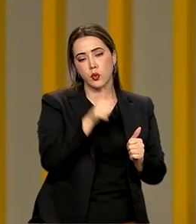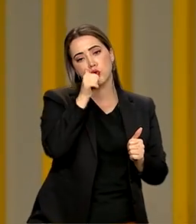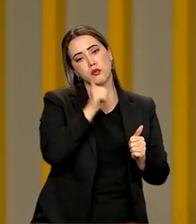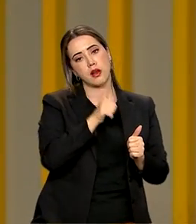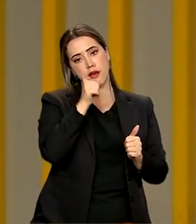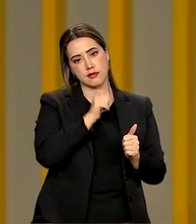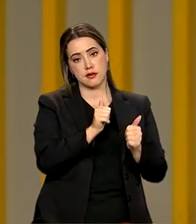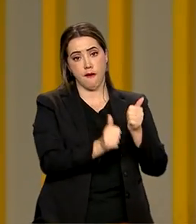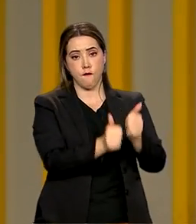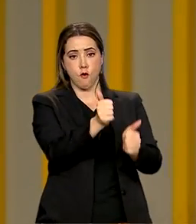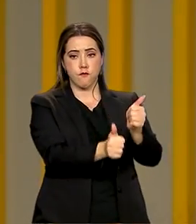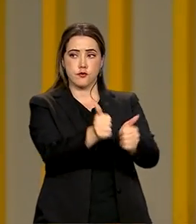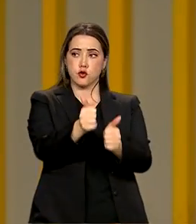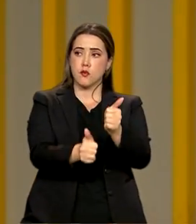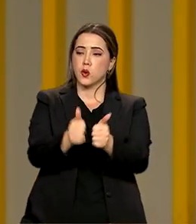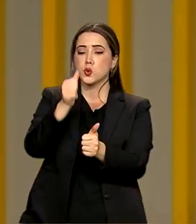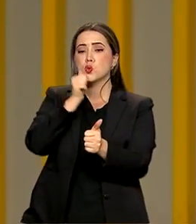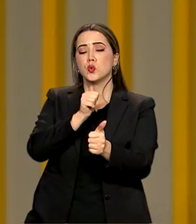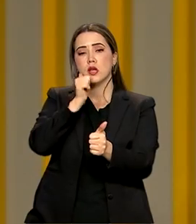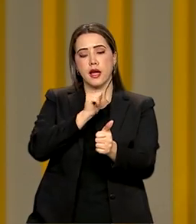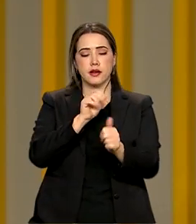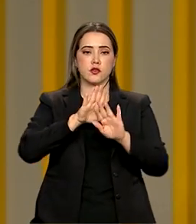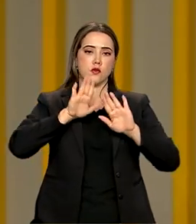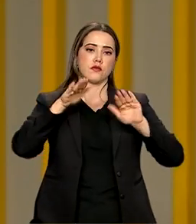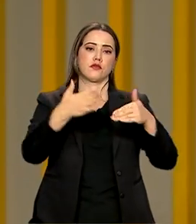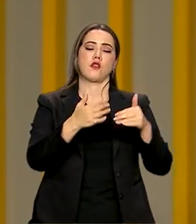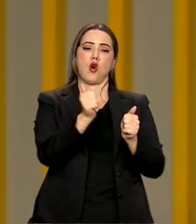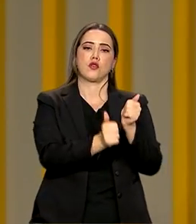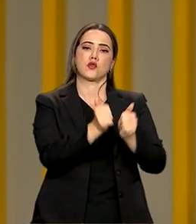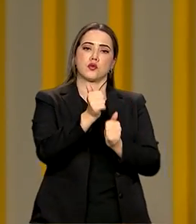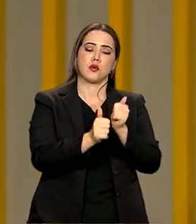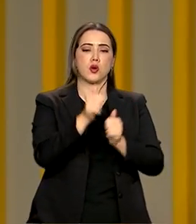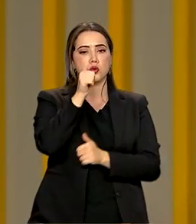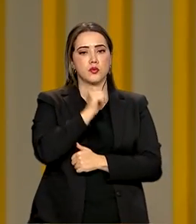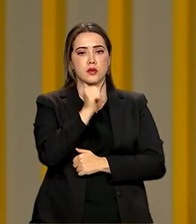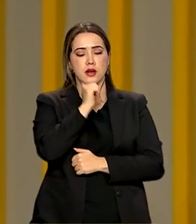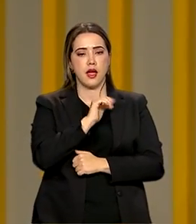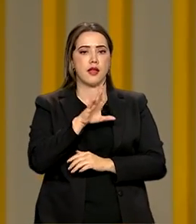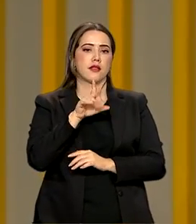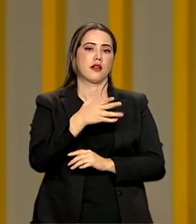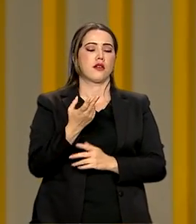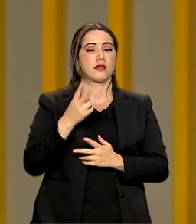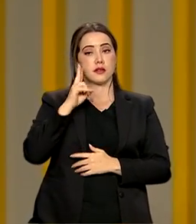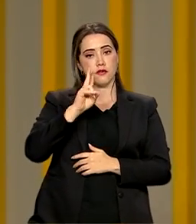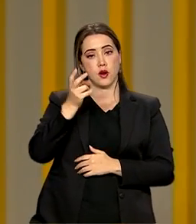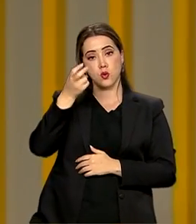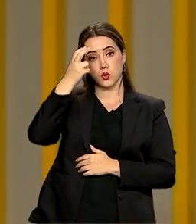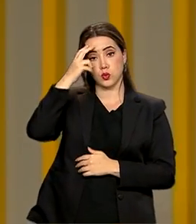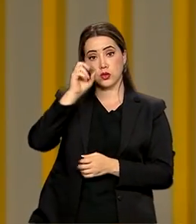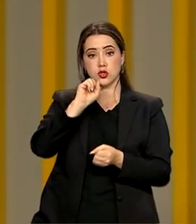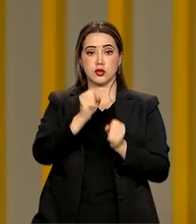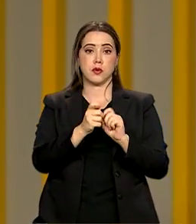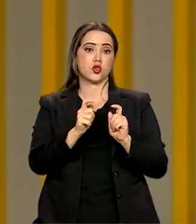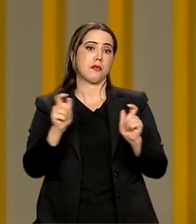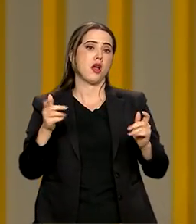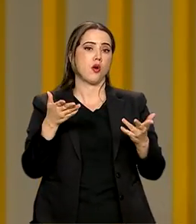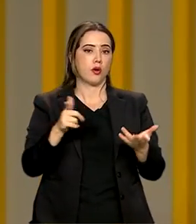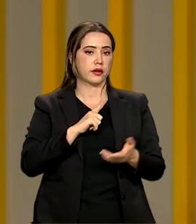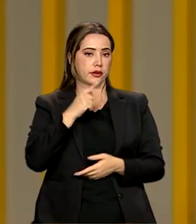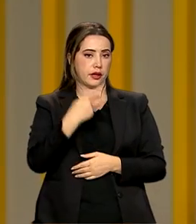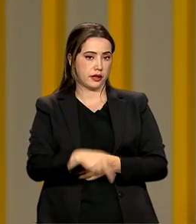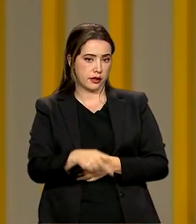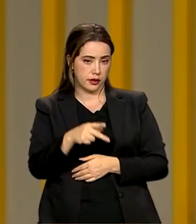perspectiva do futebol como a maior cultura esportiva que se tem no país, e uma das mais importantes